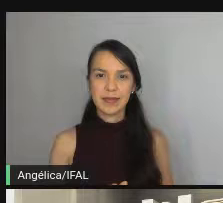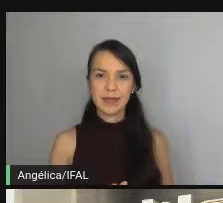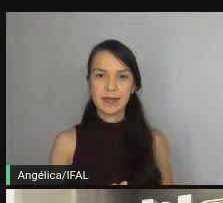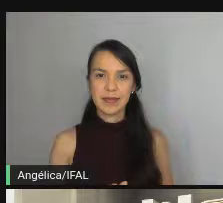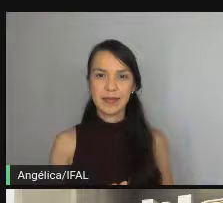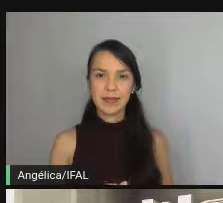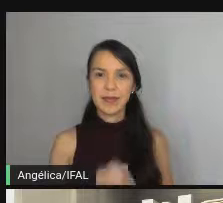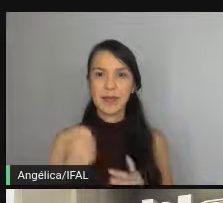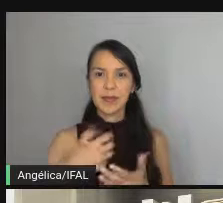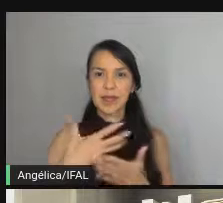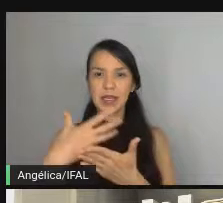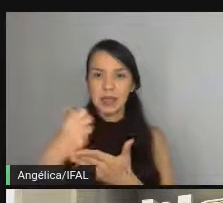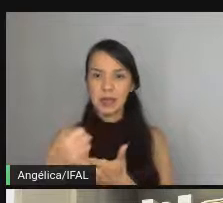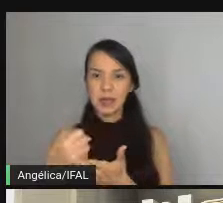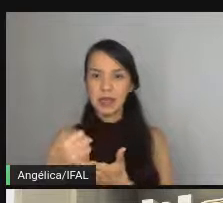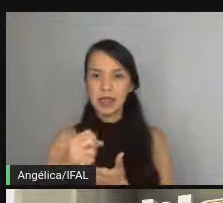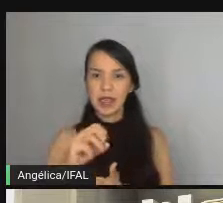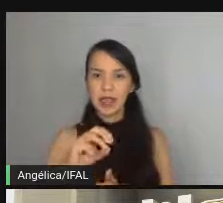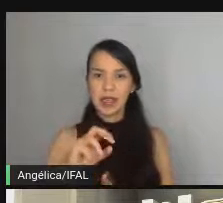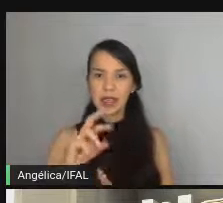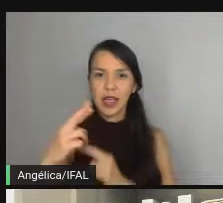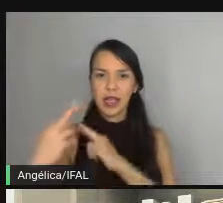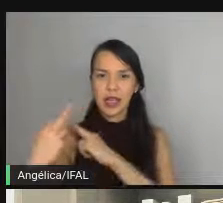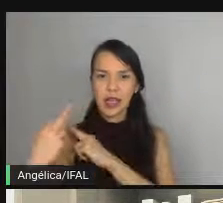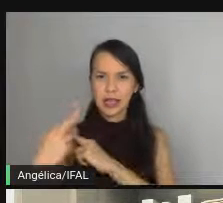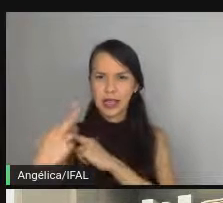sponsor writer e ele precisa receber